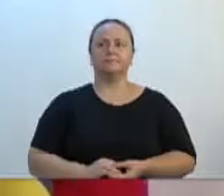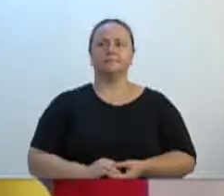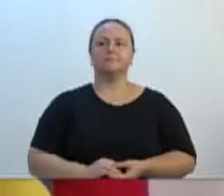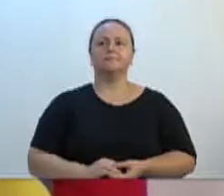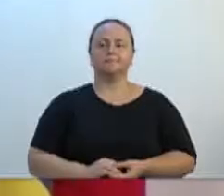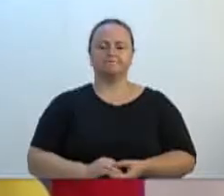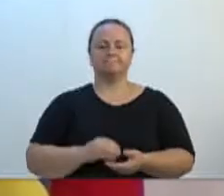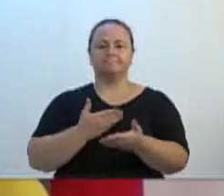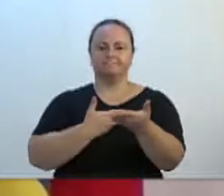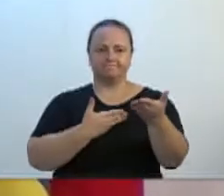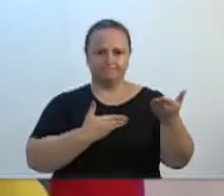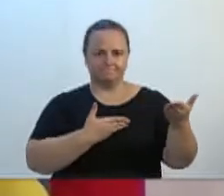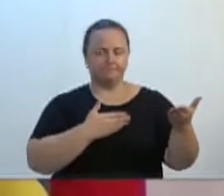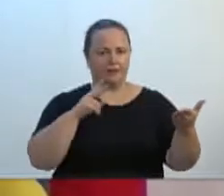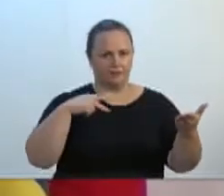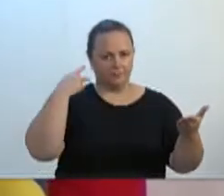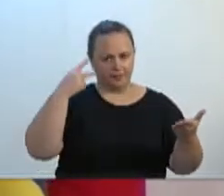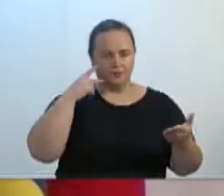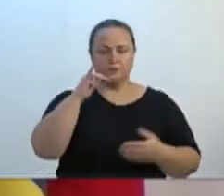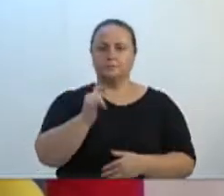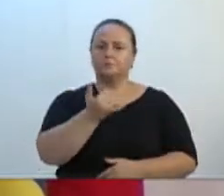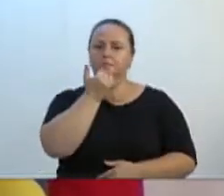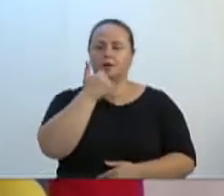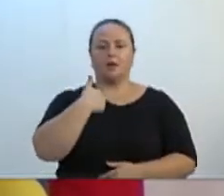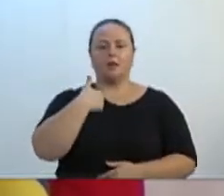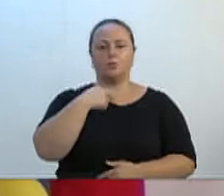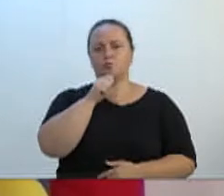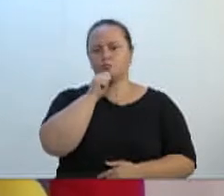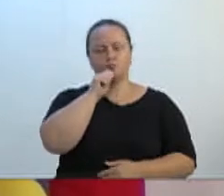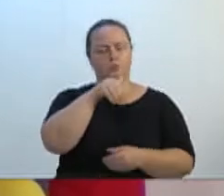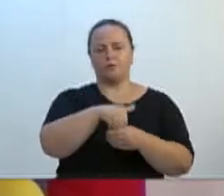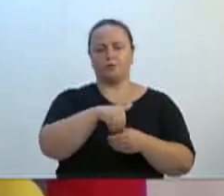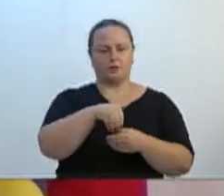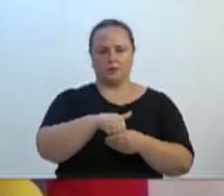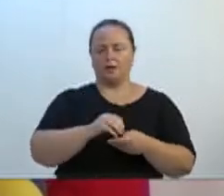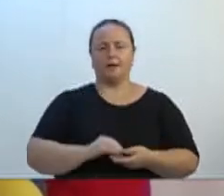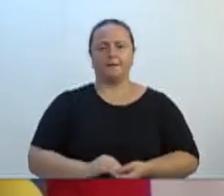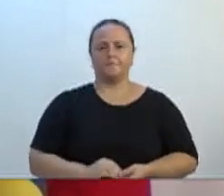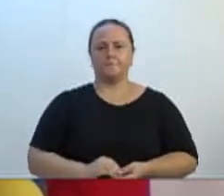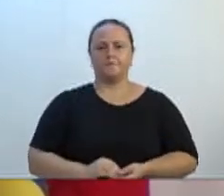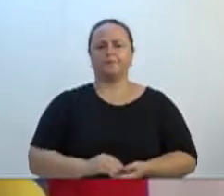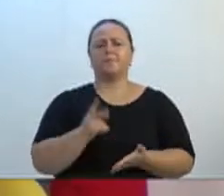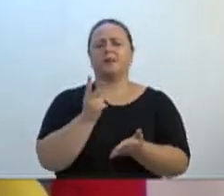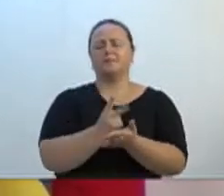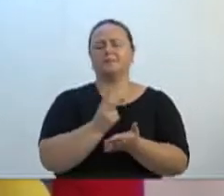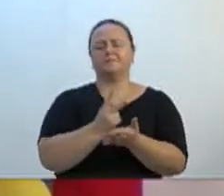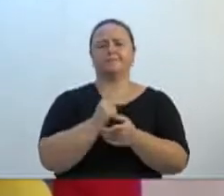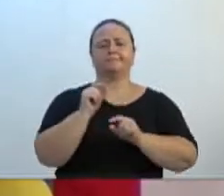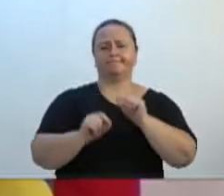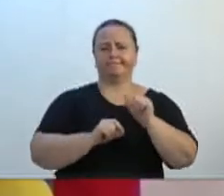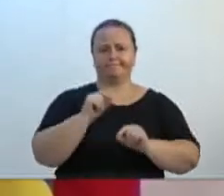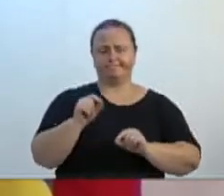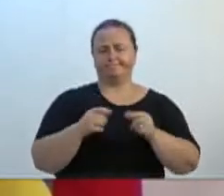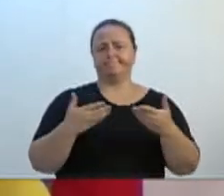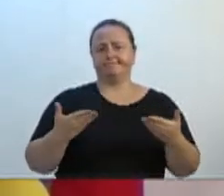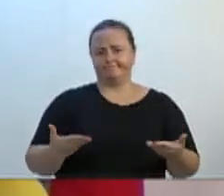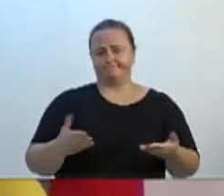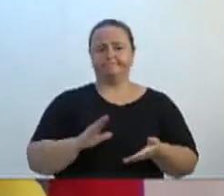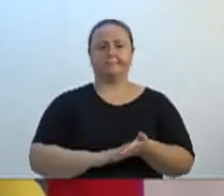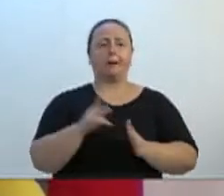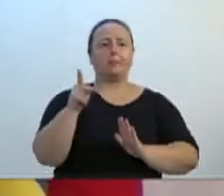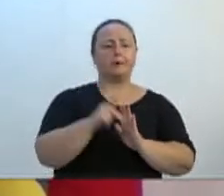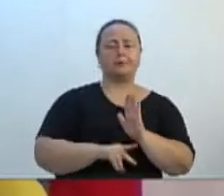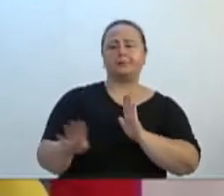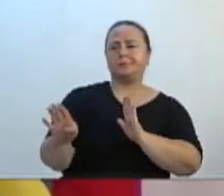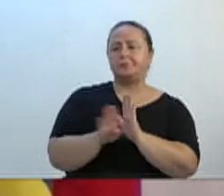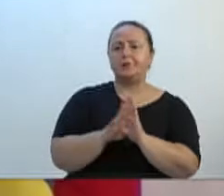Colegas vereadores, eu queria justificar a minha abstenção. Primeiro que continua aquela coisa das questões dos projetos aqui chegando em regime